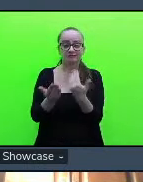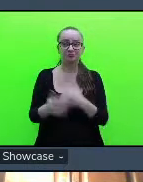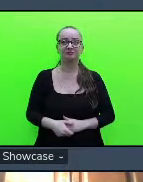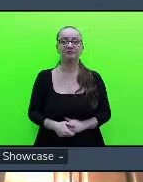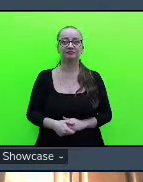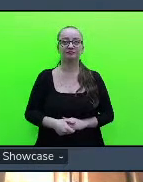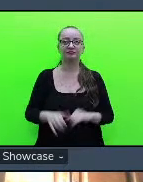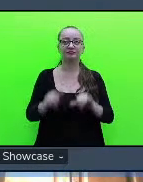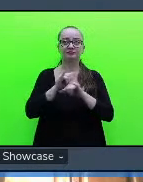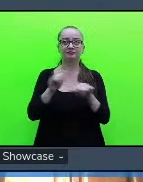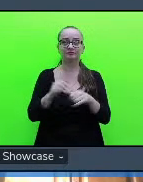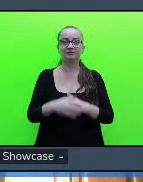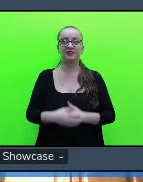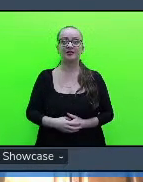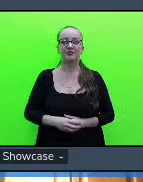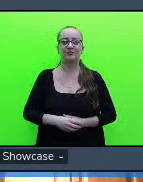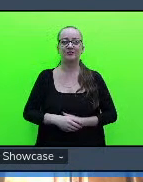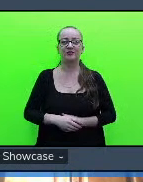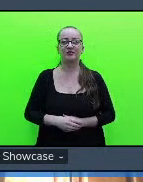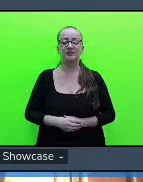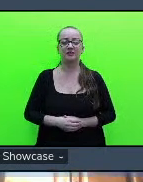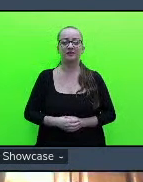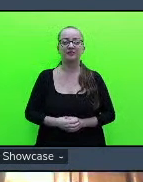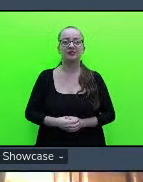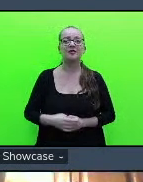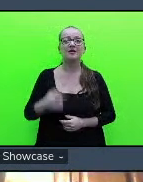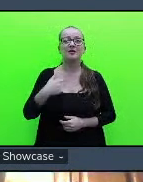parabéns pelo trabalho bom revê-lo Alex